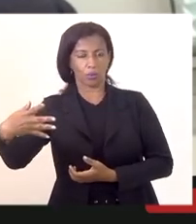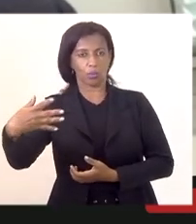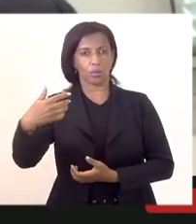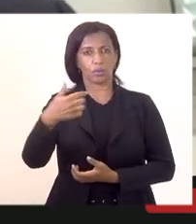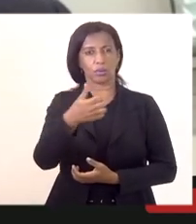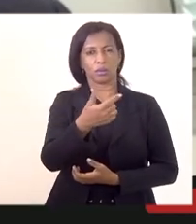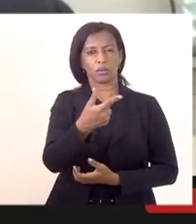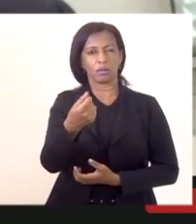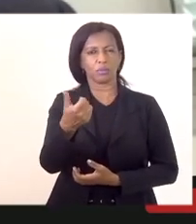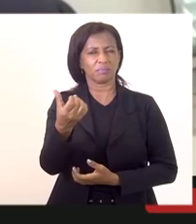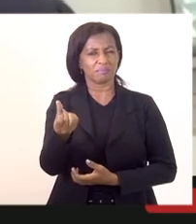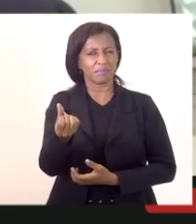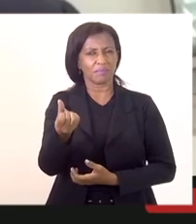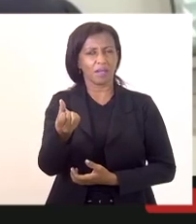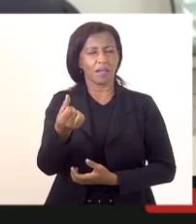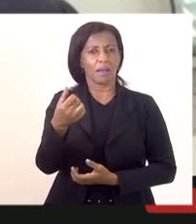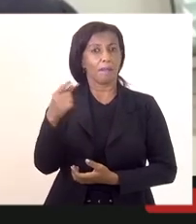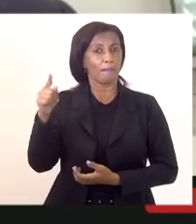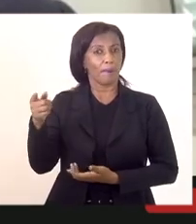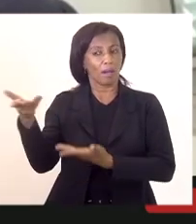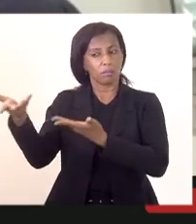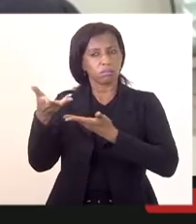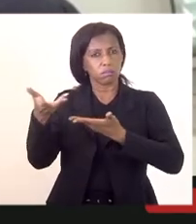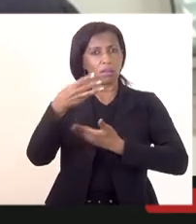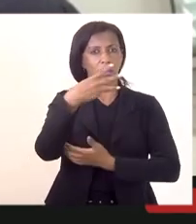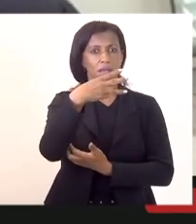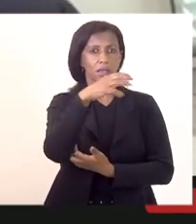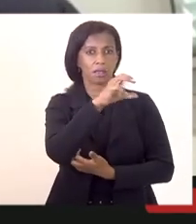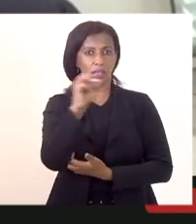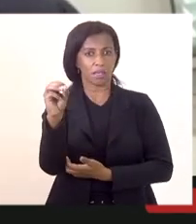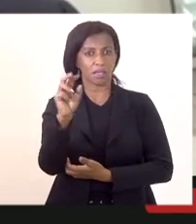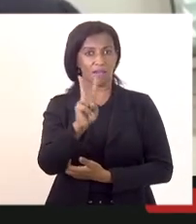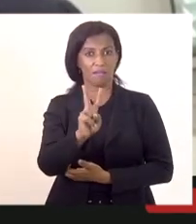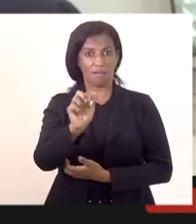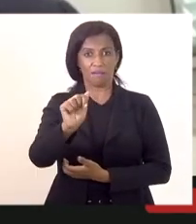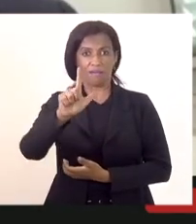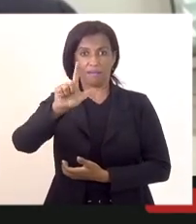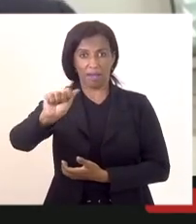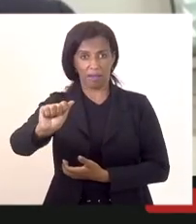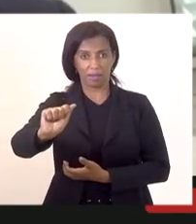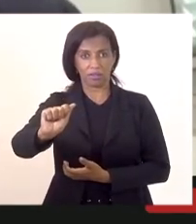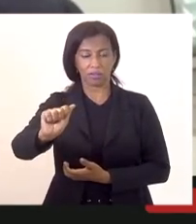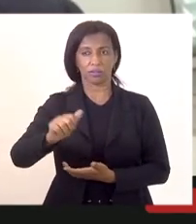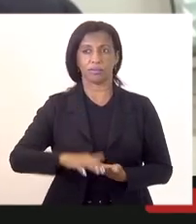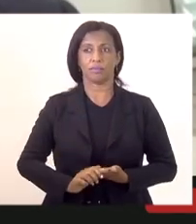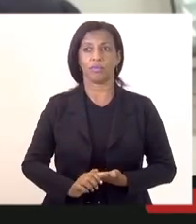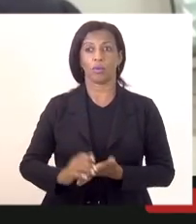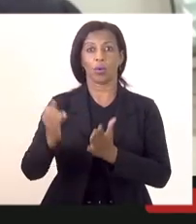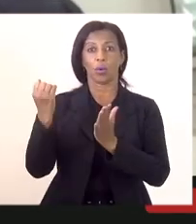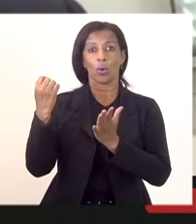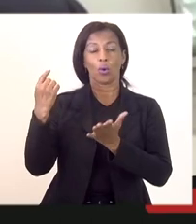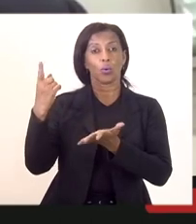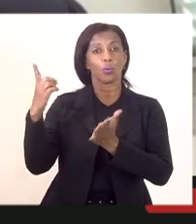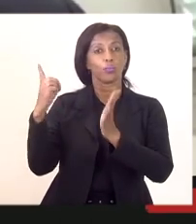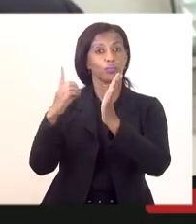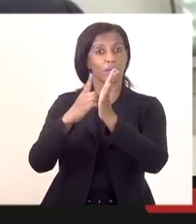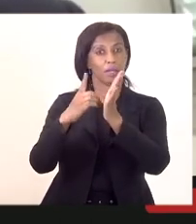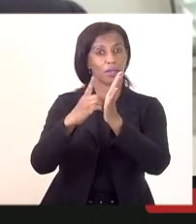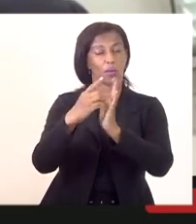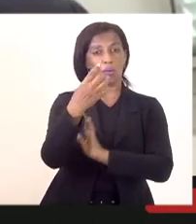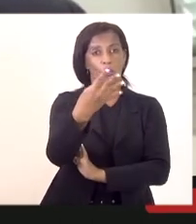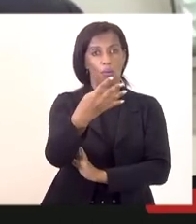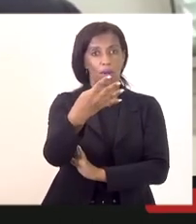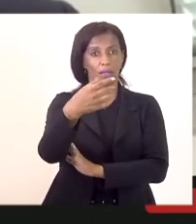para o provimento de 300 vagas desbloqueadas pelo governador, num decreto recente, o decreto 47,